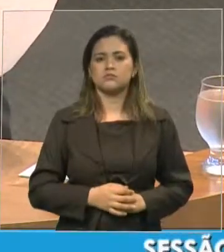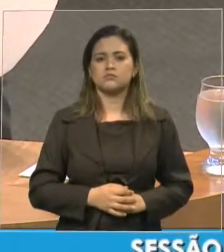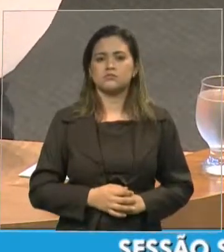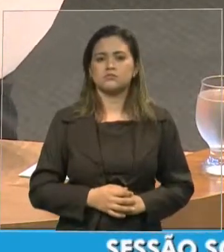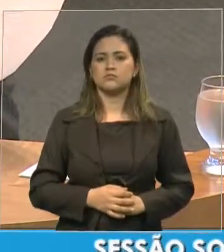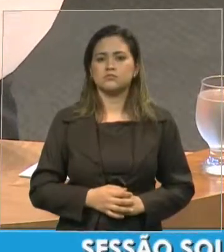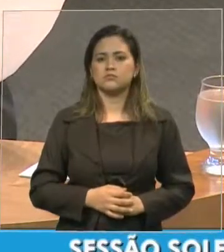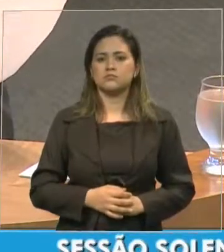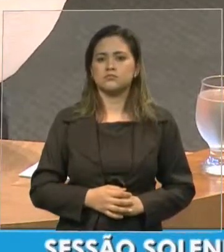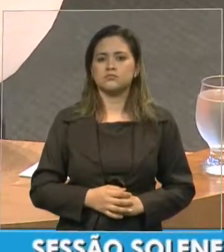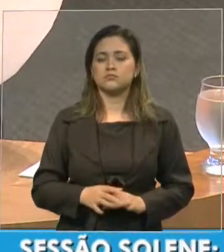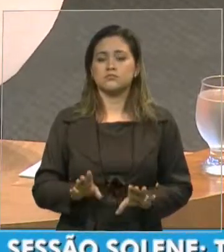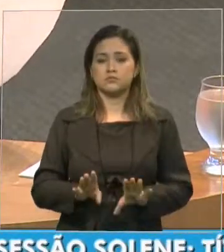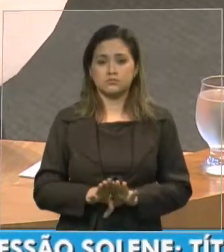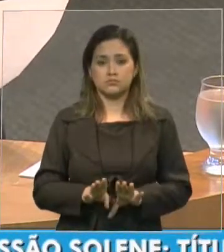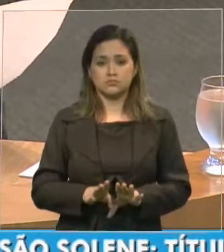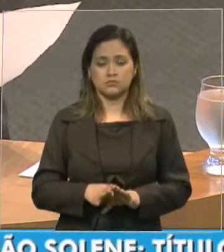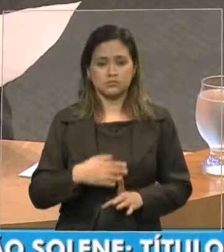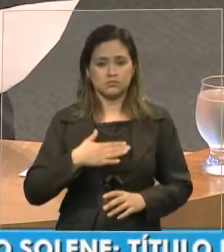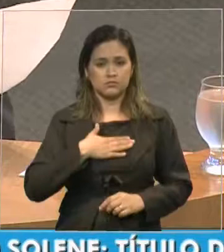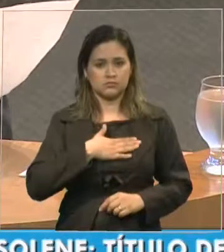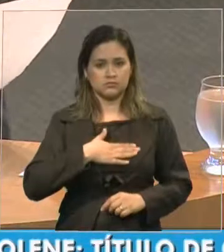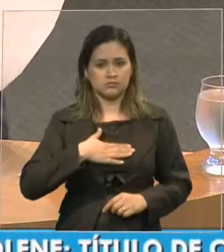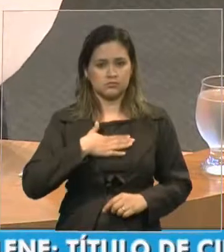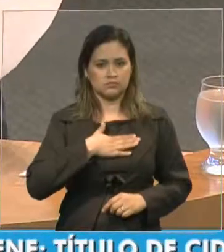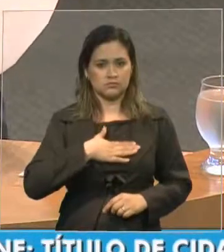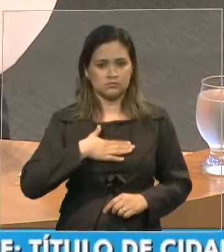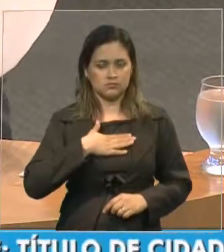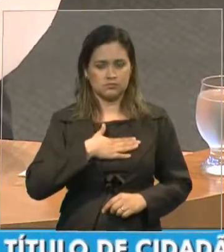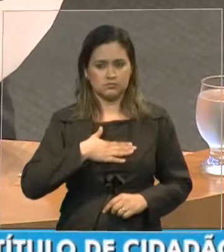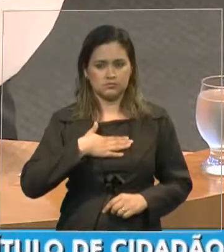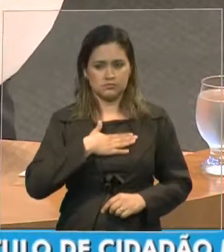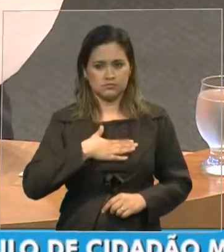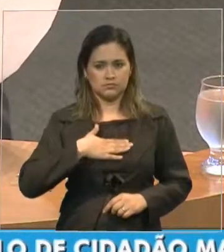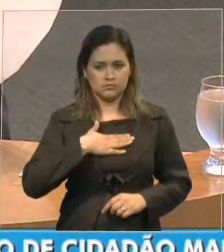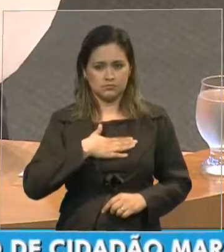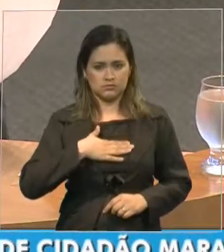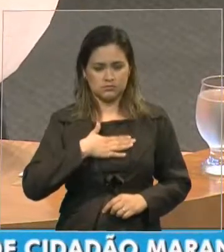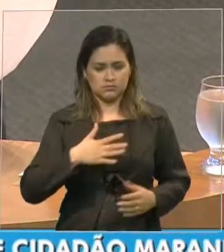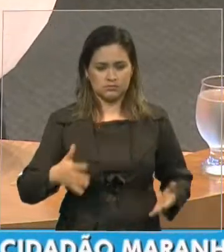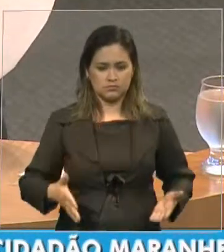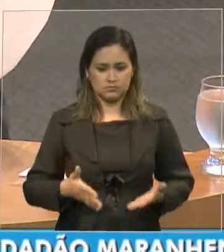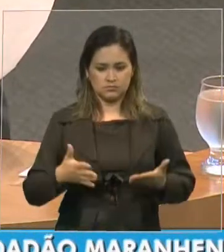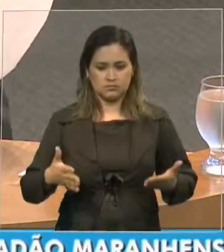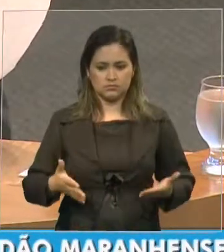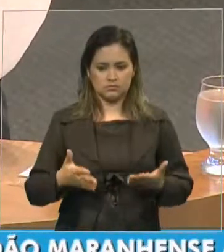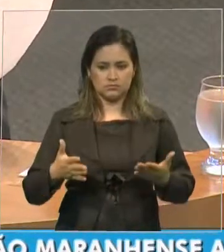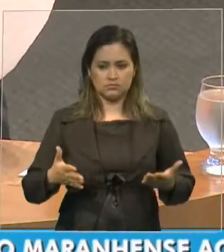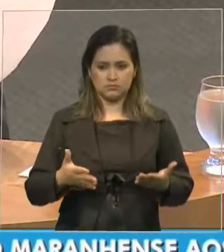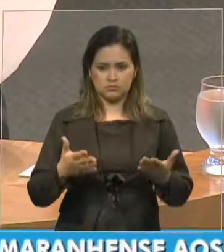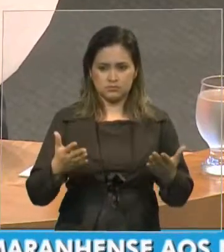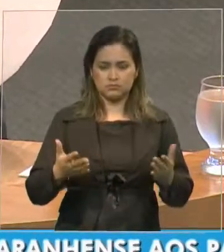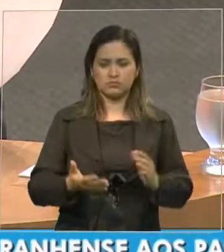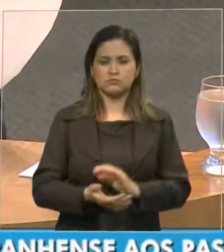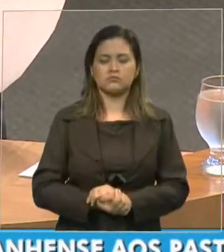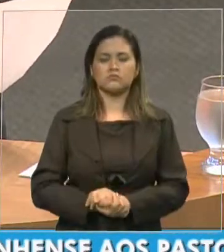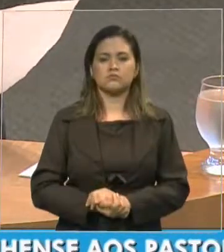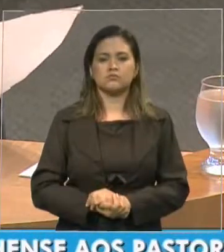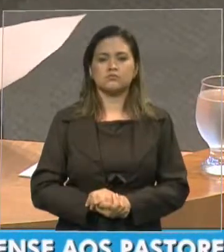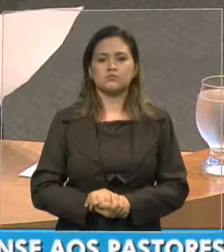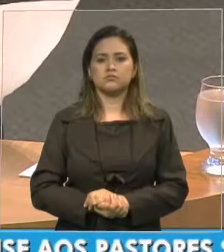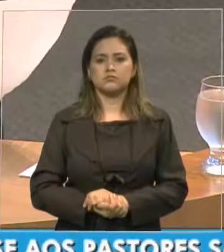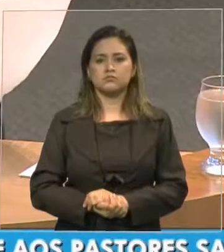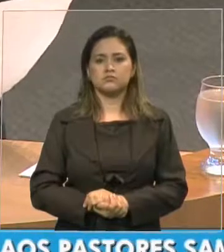vai felicitar, enobrecer, estimular, não somente os homenageados,